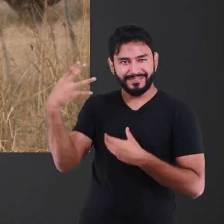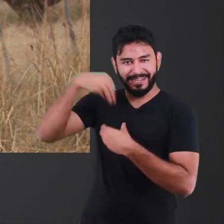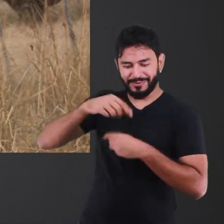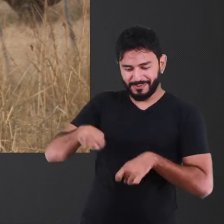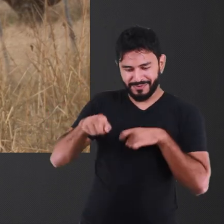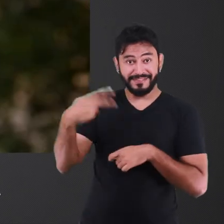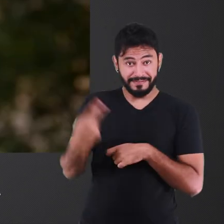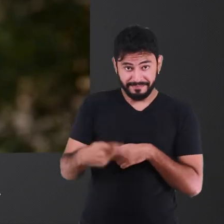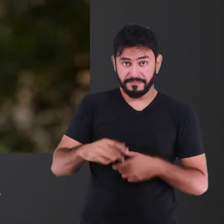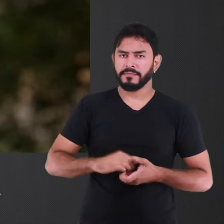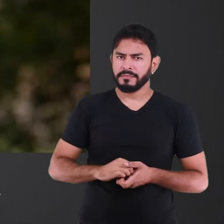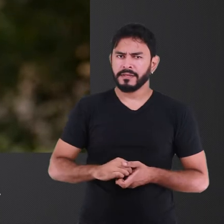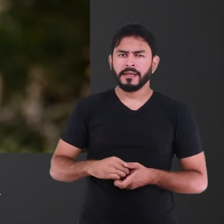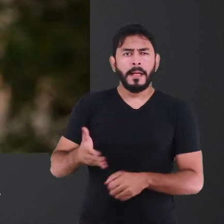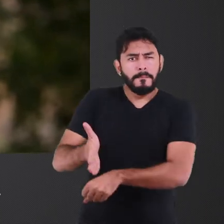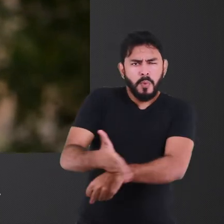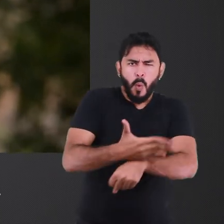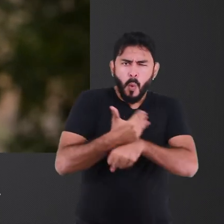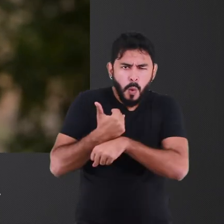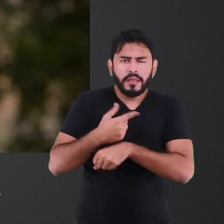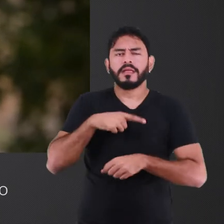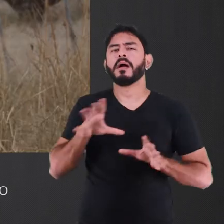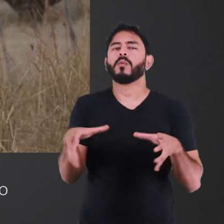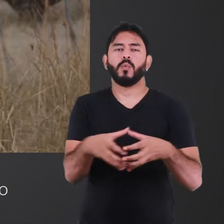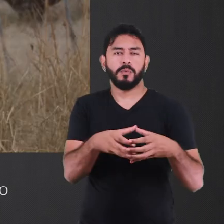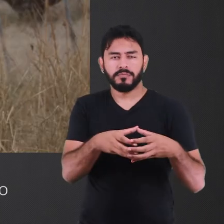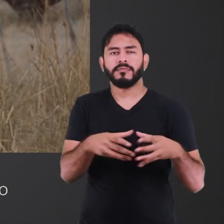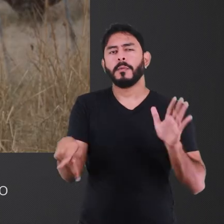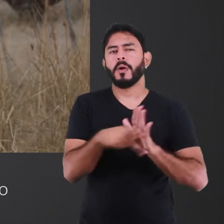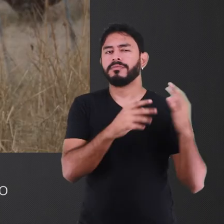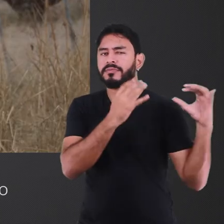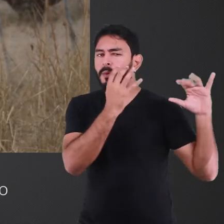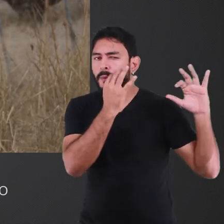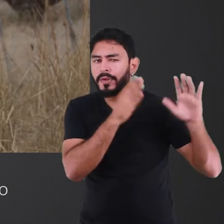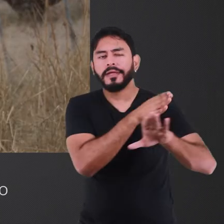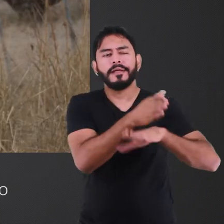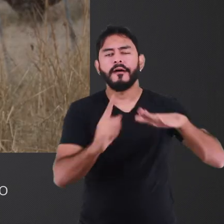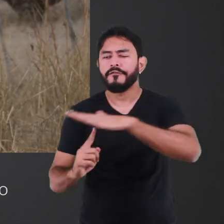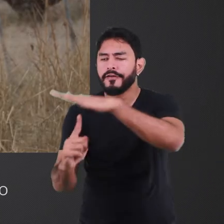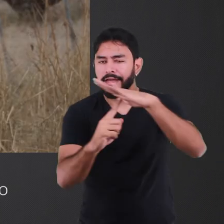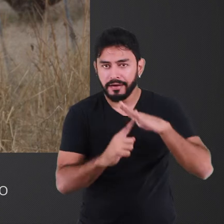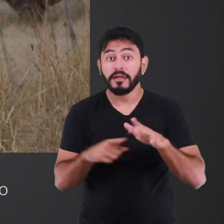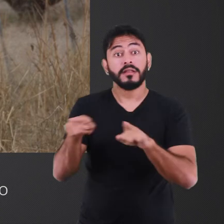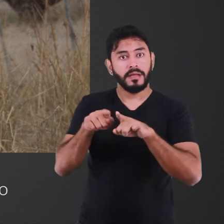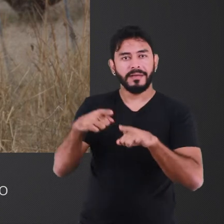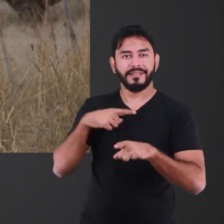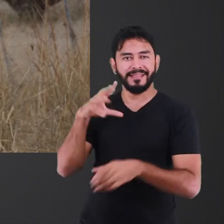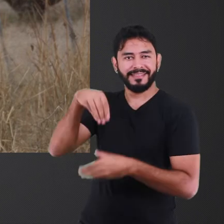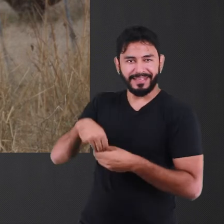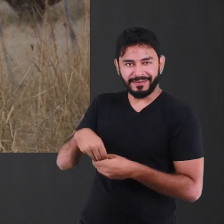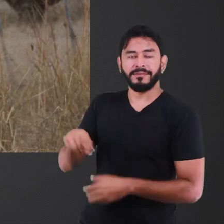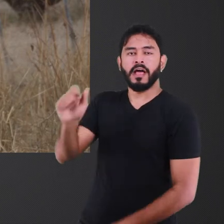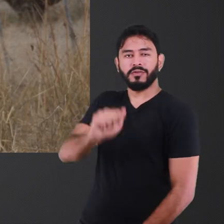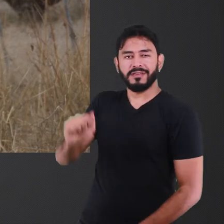na carapuça é conhecido. Antigamente a gente tinha uma banda de epífano. Começou a vir feiras. A gente tem uma associação